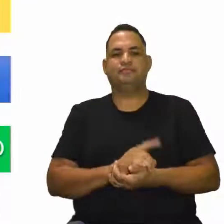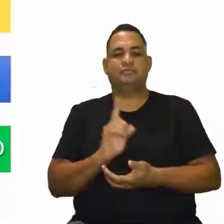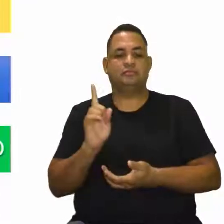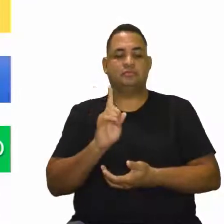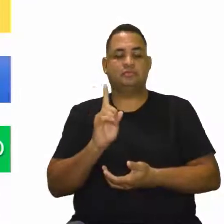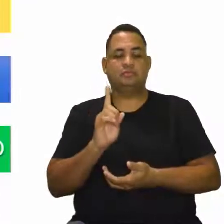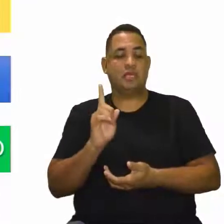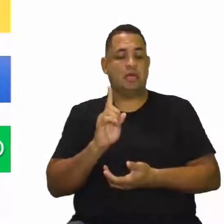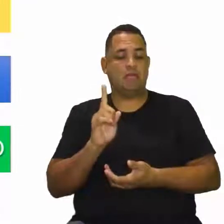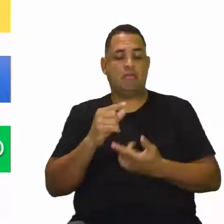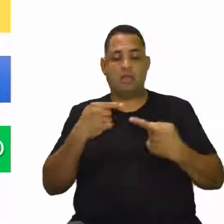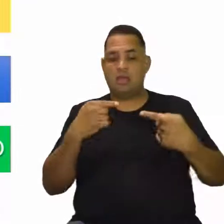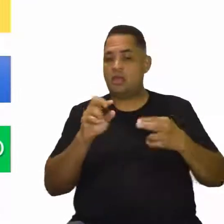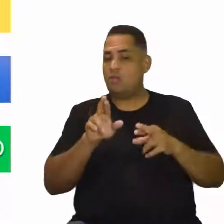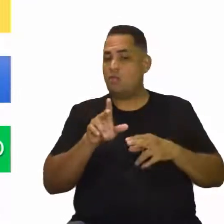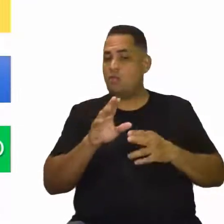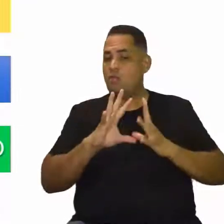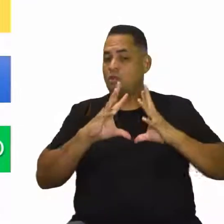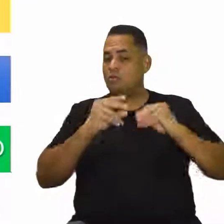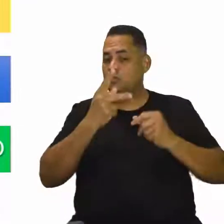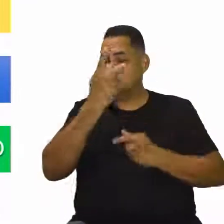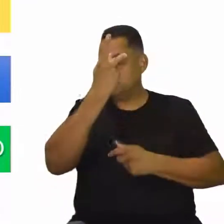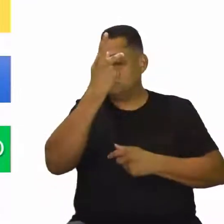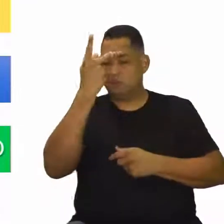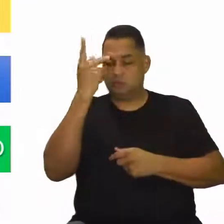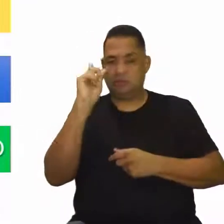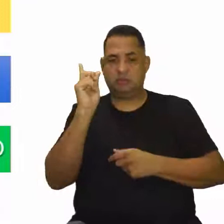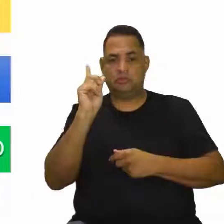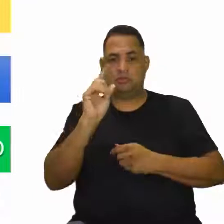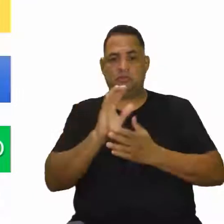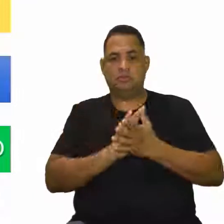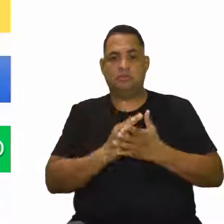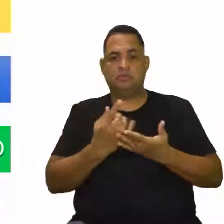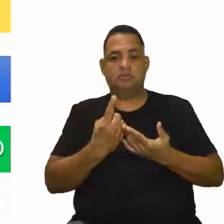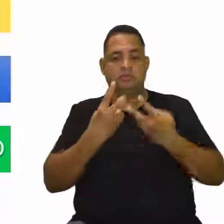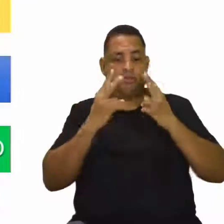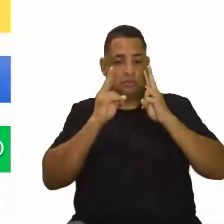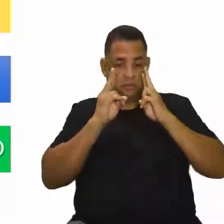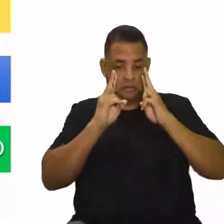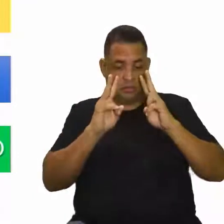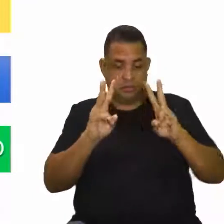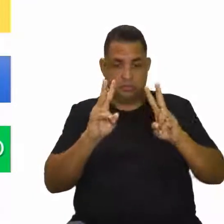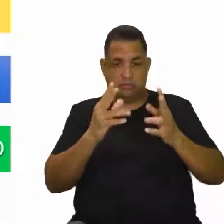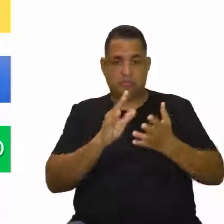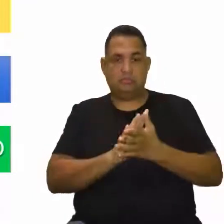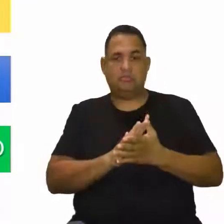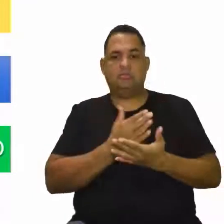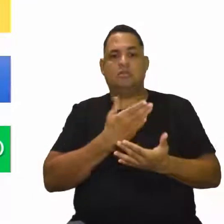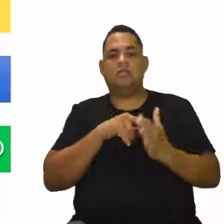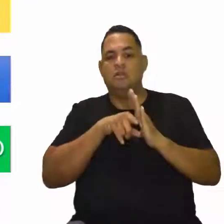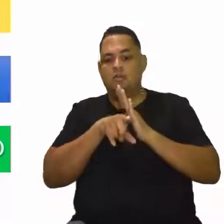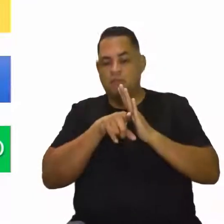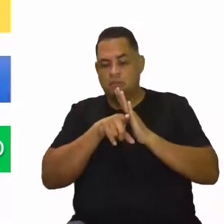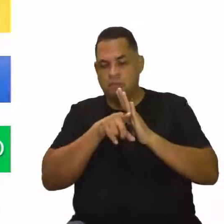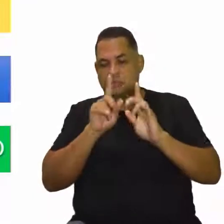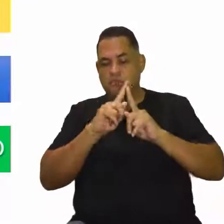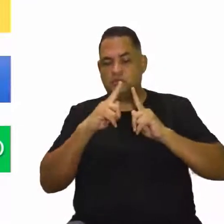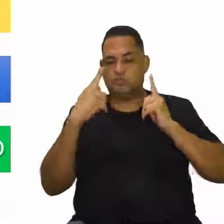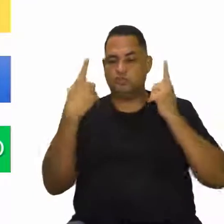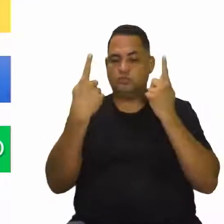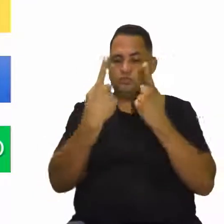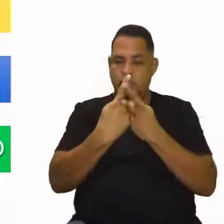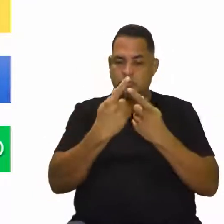são iguais para todo mundo, tá? Isso aqui é uma observação bem geral, estudo bem geral